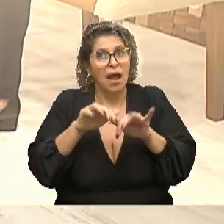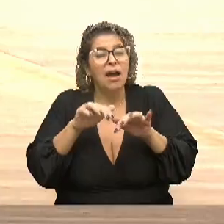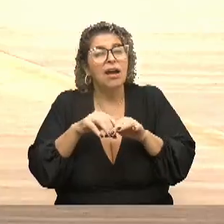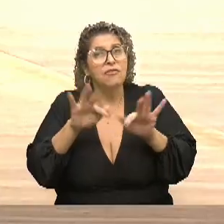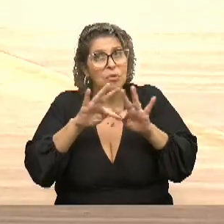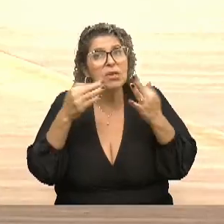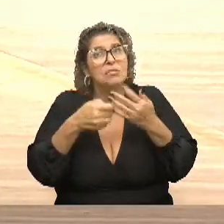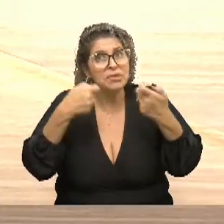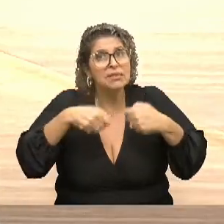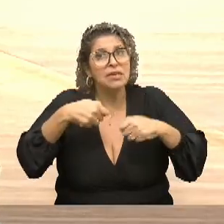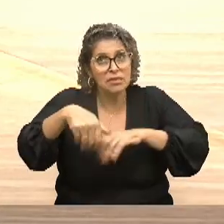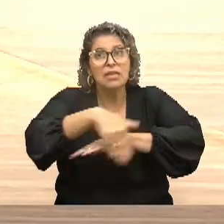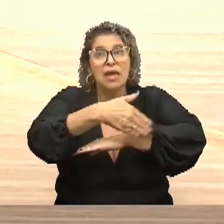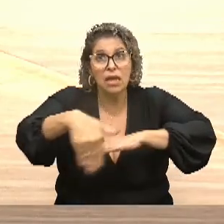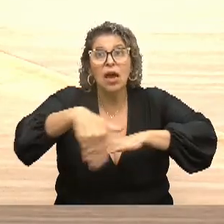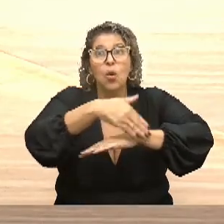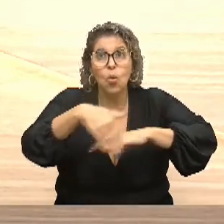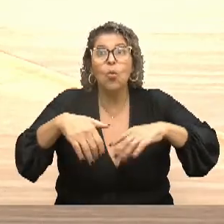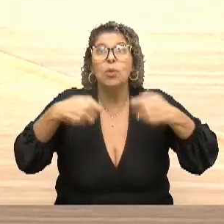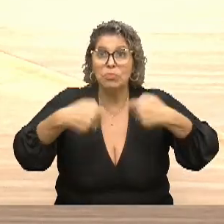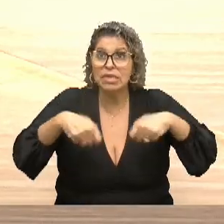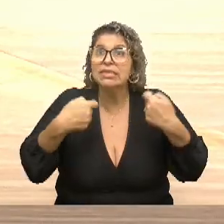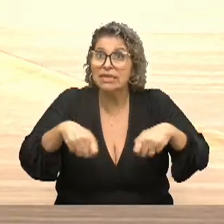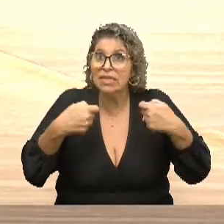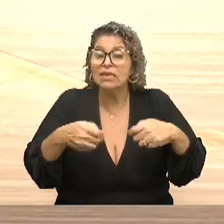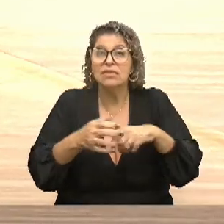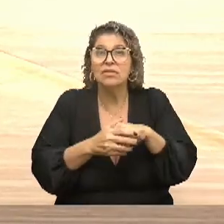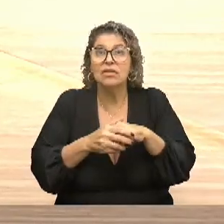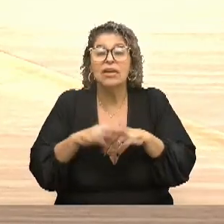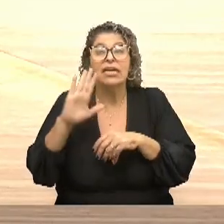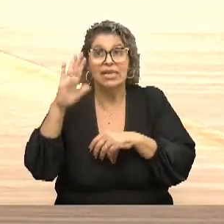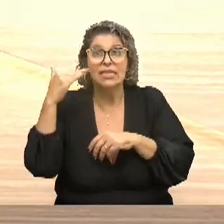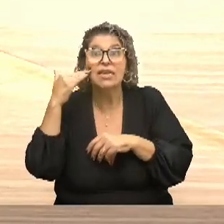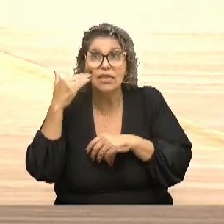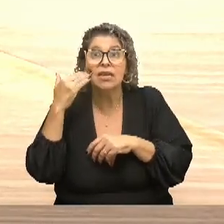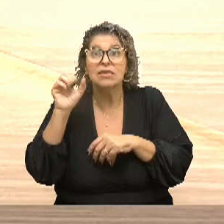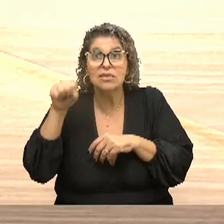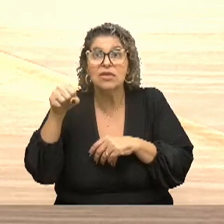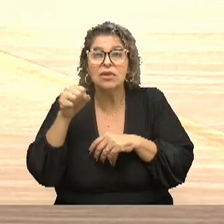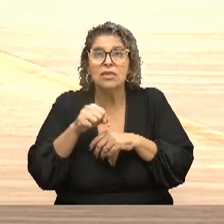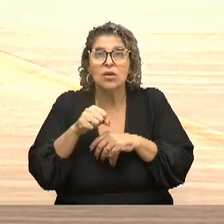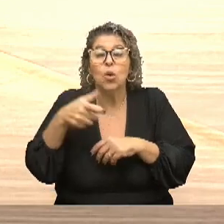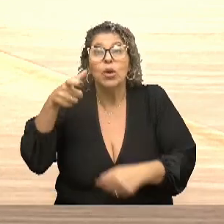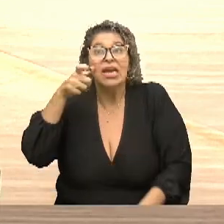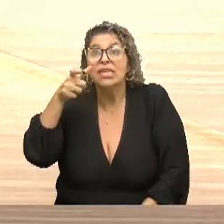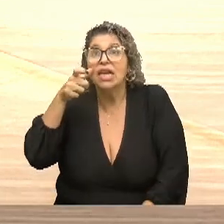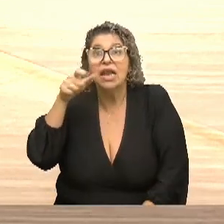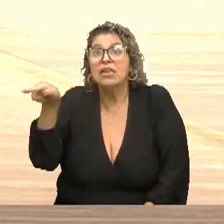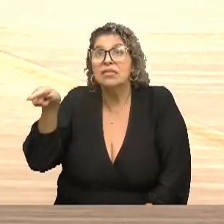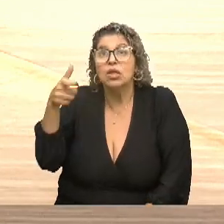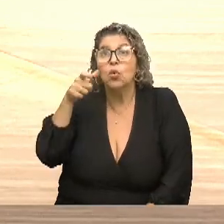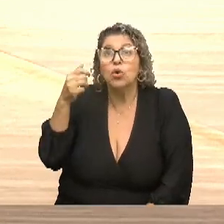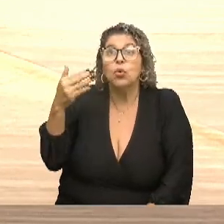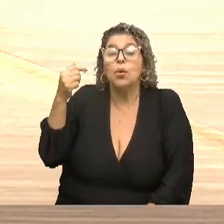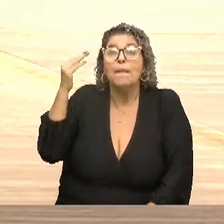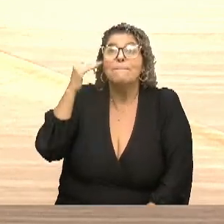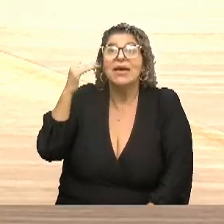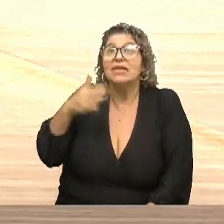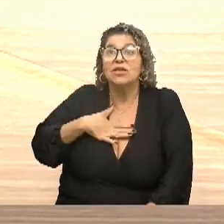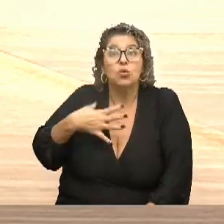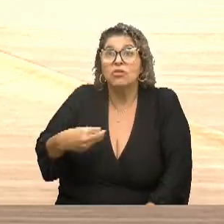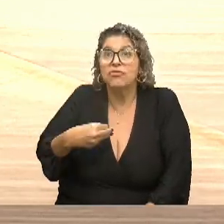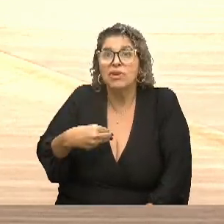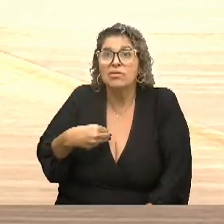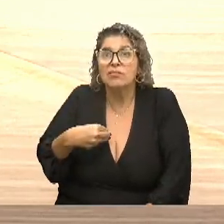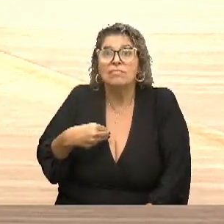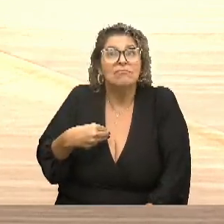filhos. Eles precisam aguentar isso acontecer e entenderem que assim, o que interessa o que o outro pensa do meu filho? A gente tem que